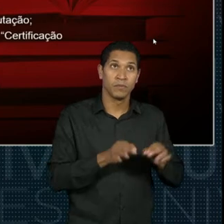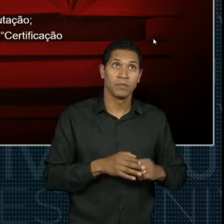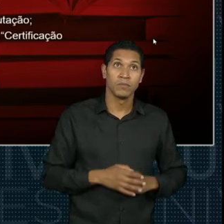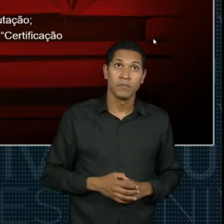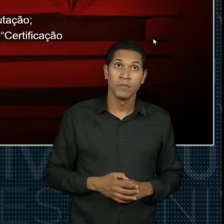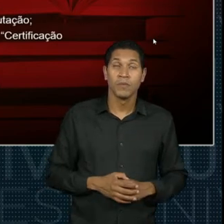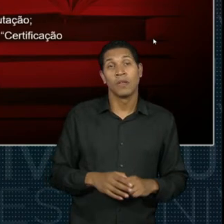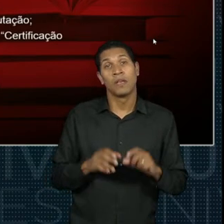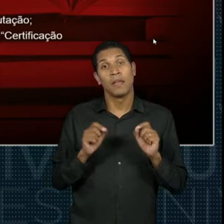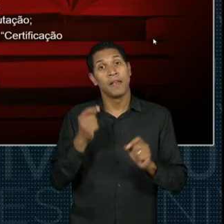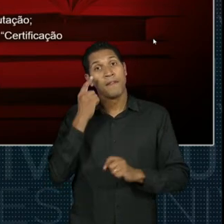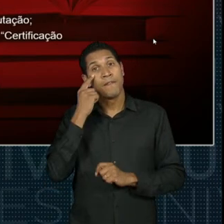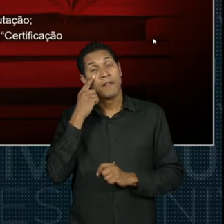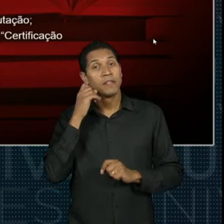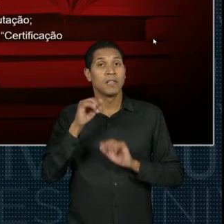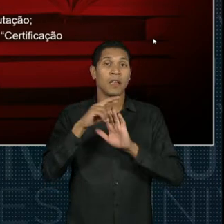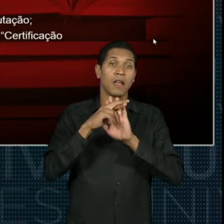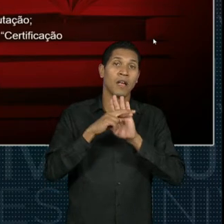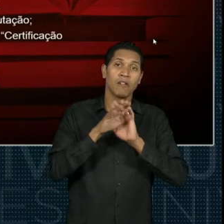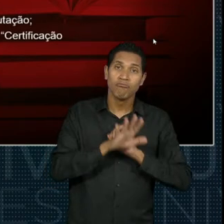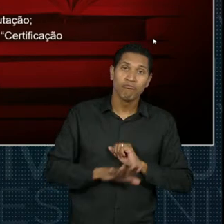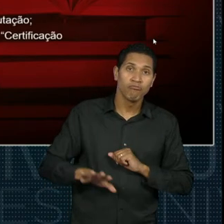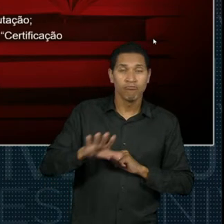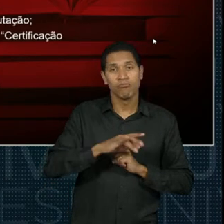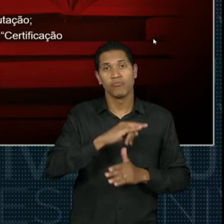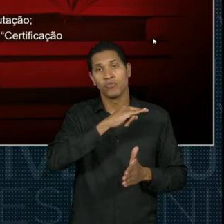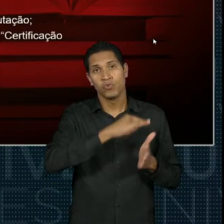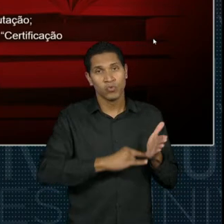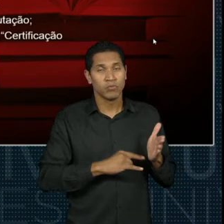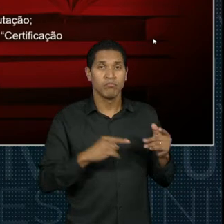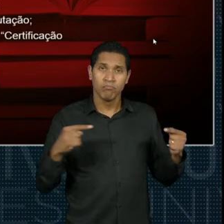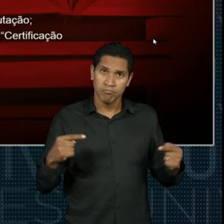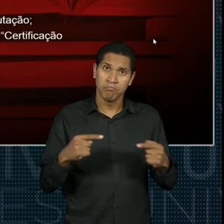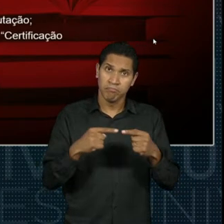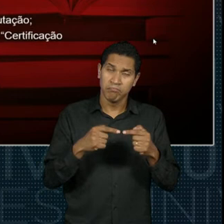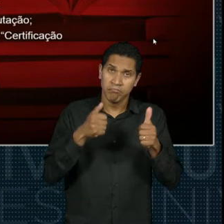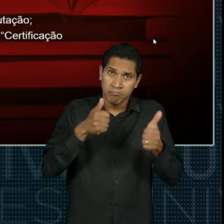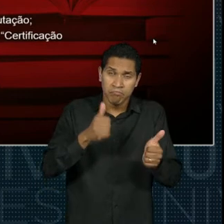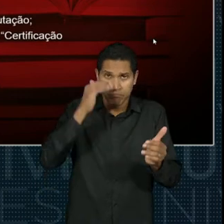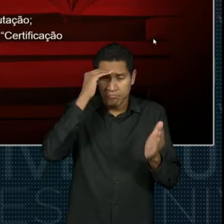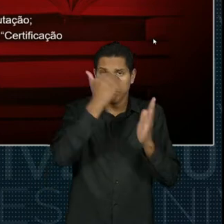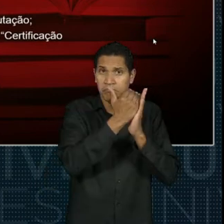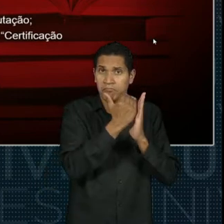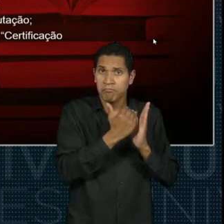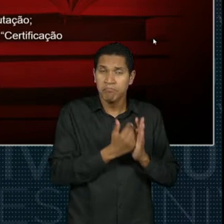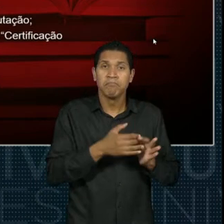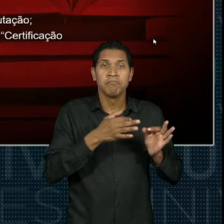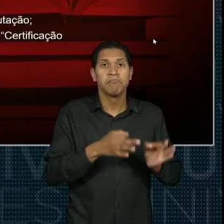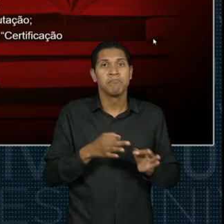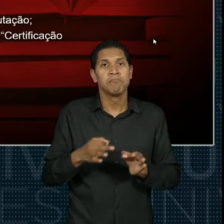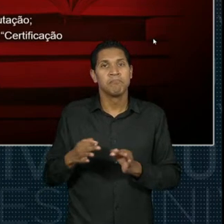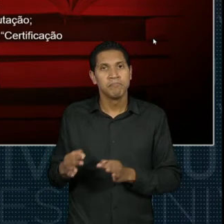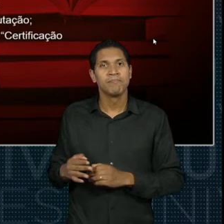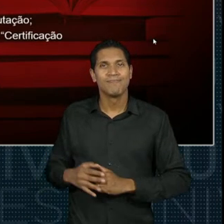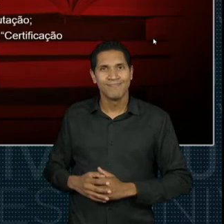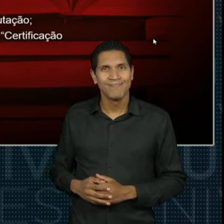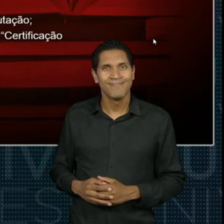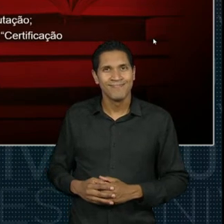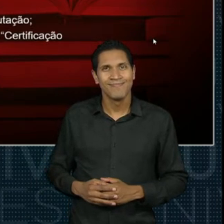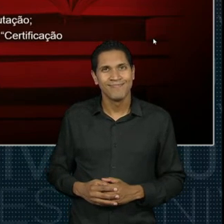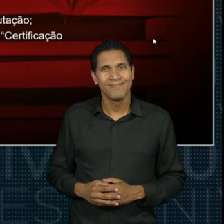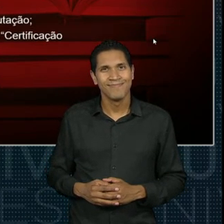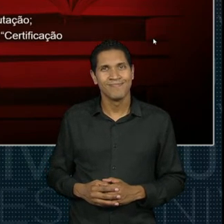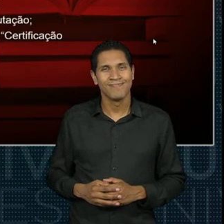E verificar se as regras em geral da documentação estão seguindo o que está sendo exigido na documentação de certificação